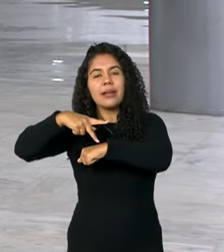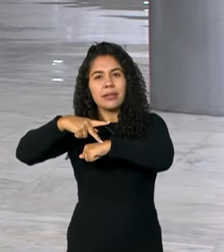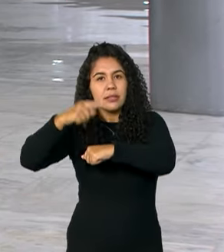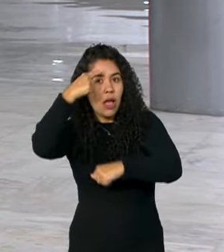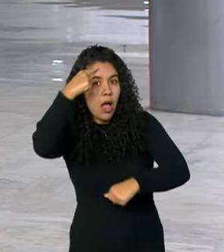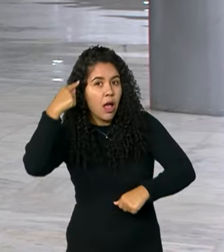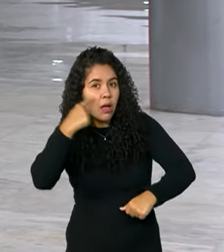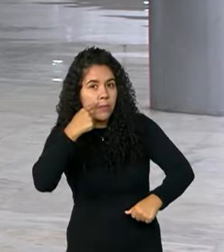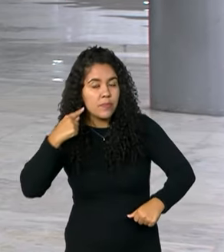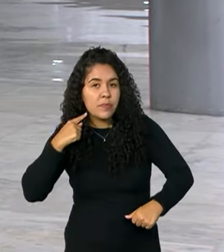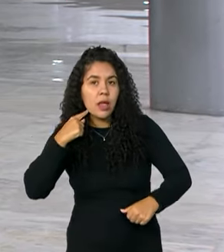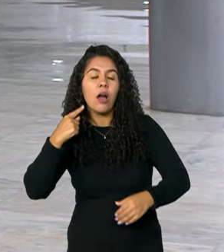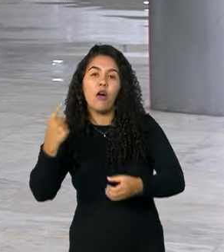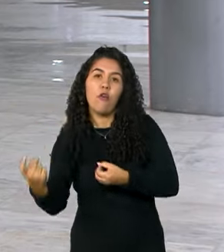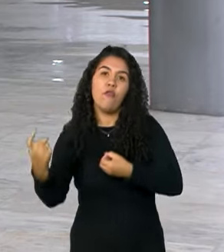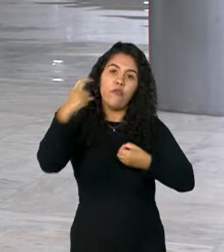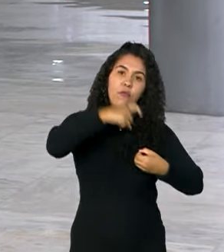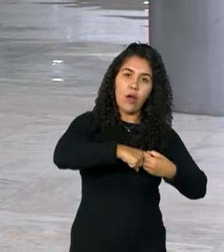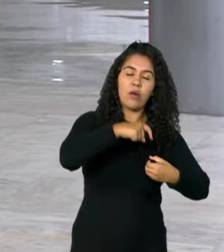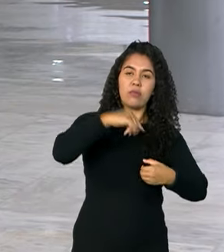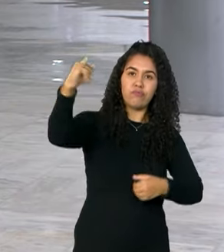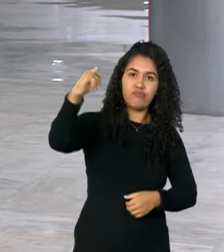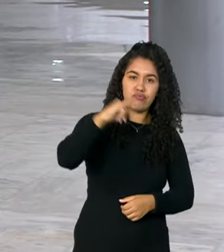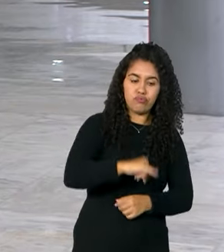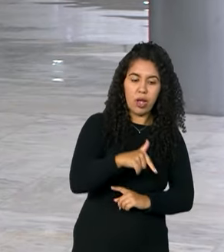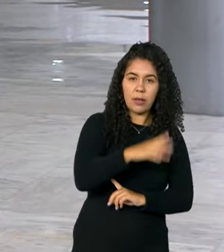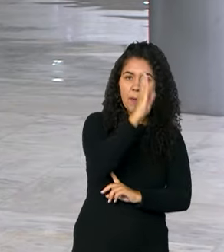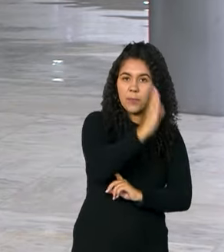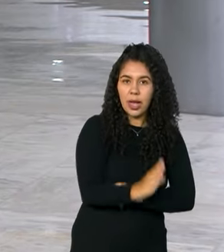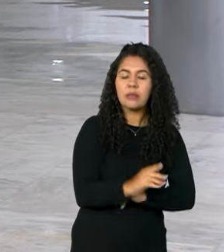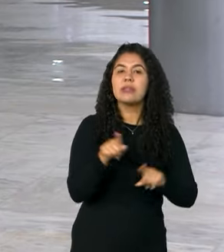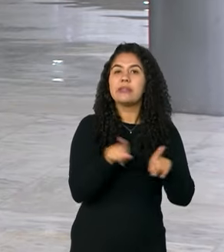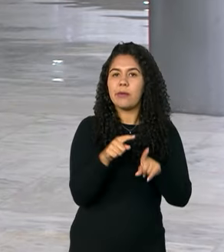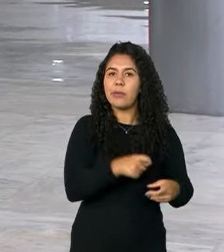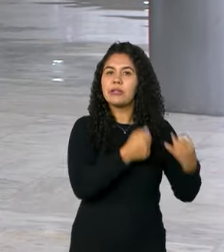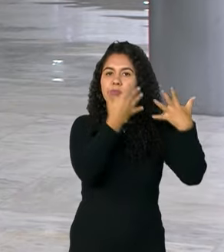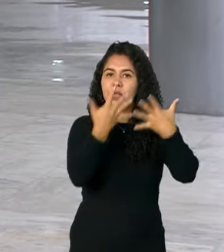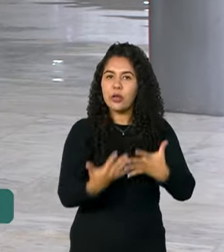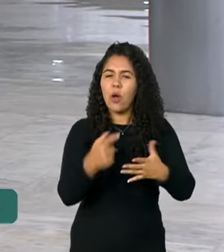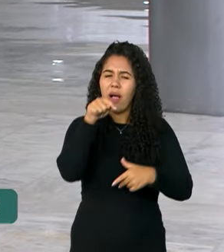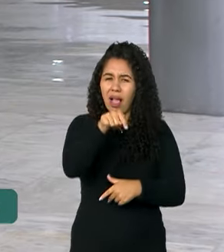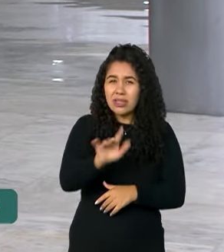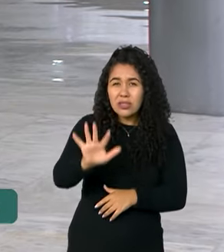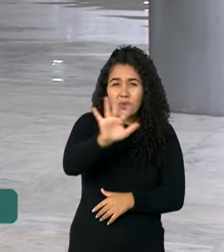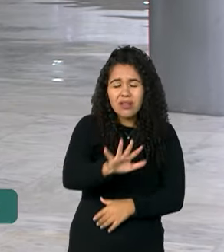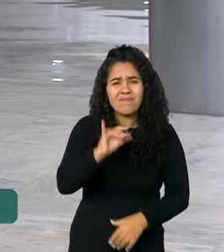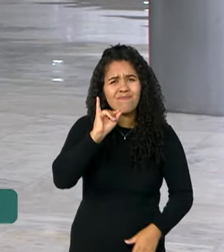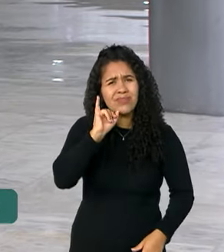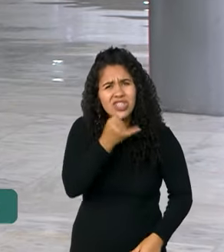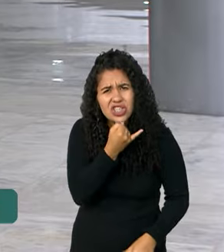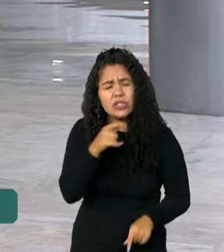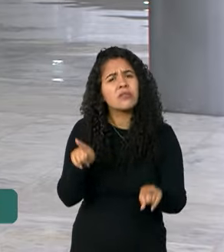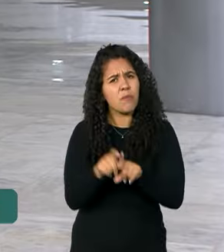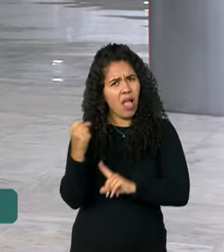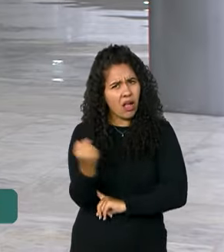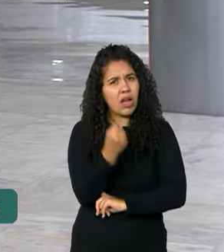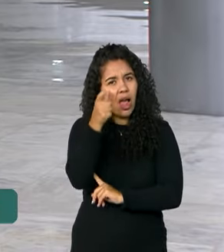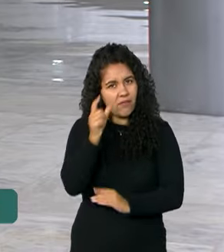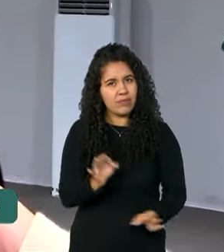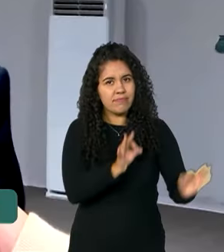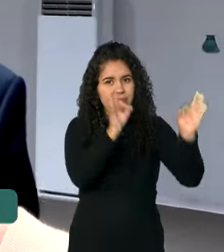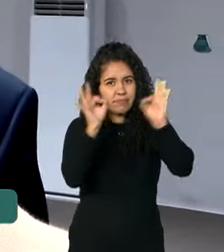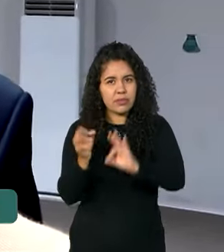e volta hoje ao Brasil, também comentou os fatos. Ele classificou o episódio como triste e grave. Vamos acompanhar.